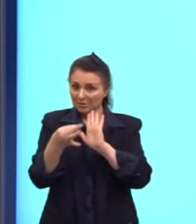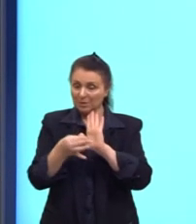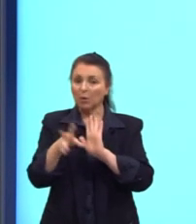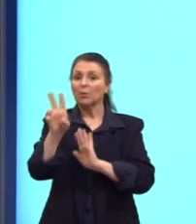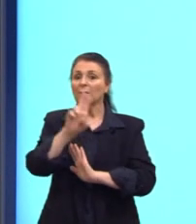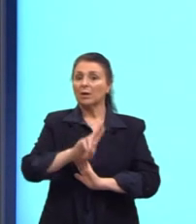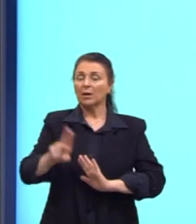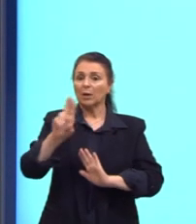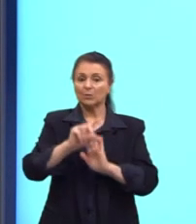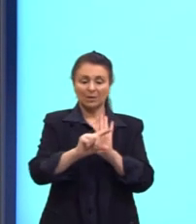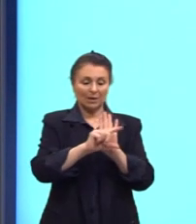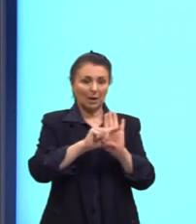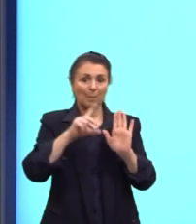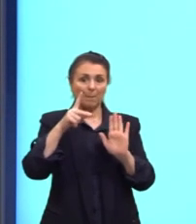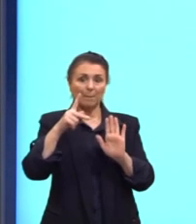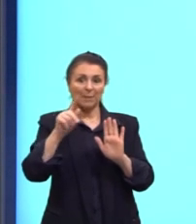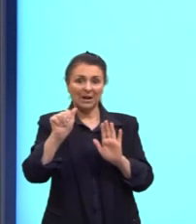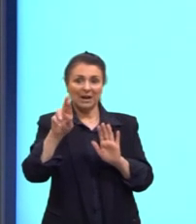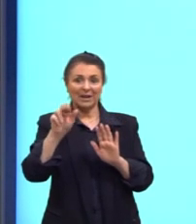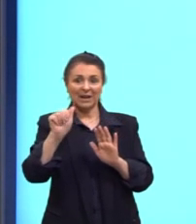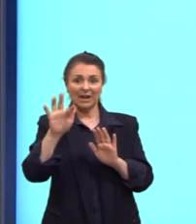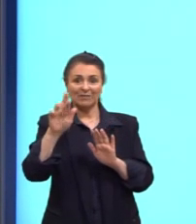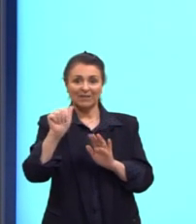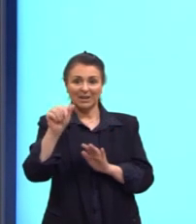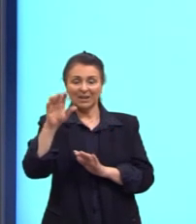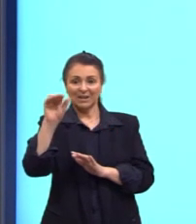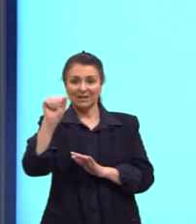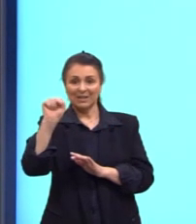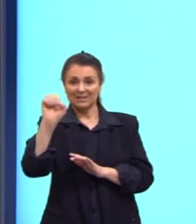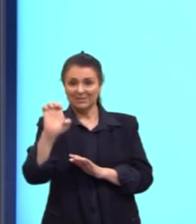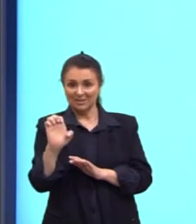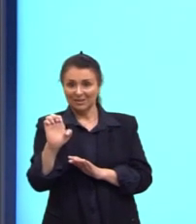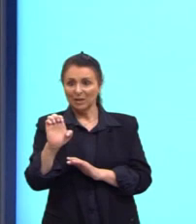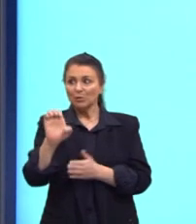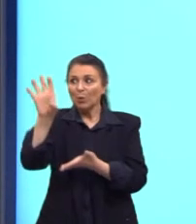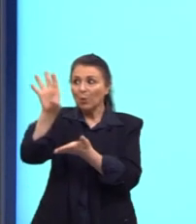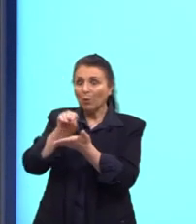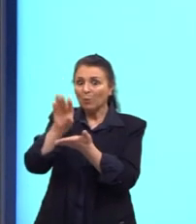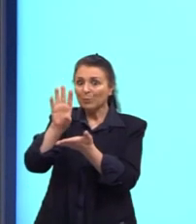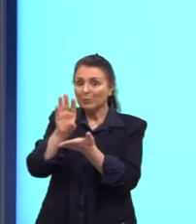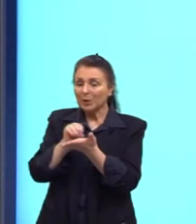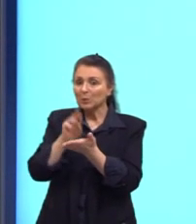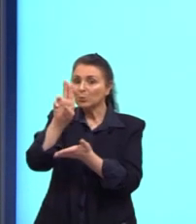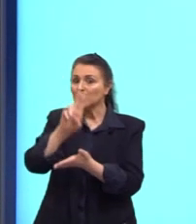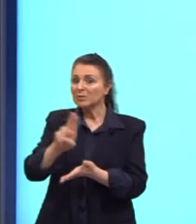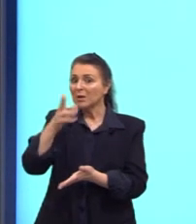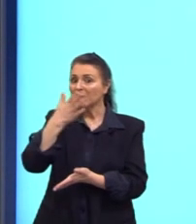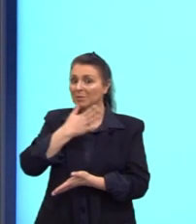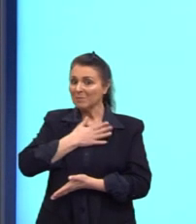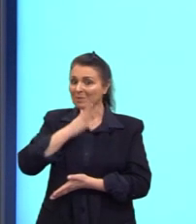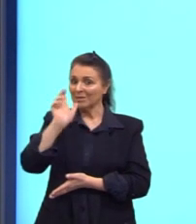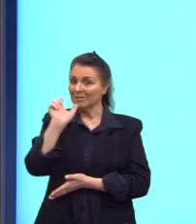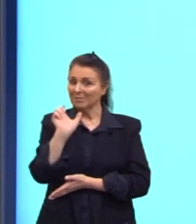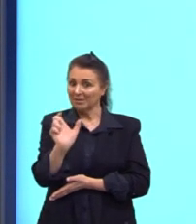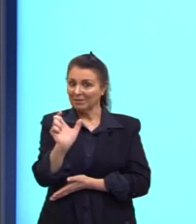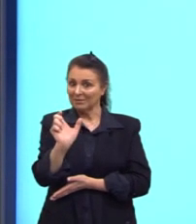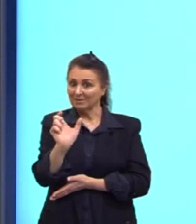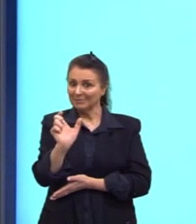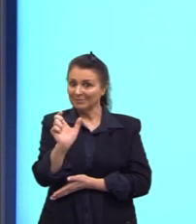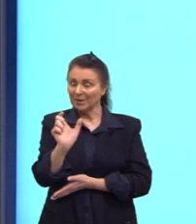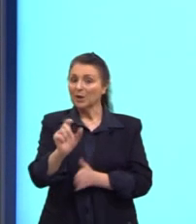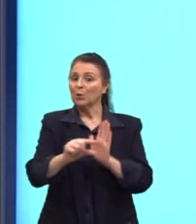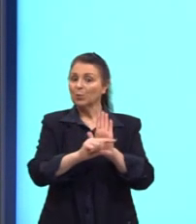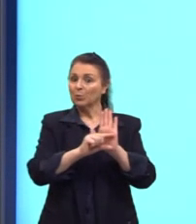paráfrase implícita. Então, ela está parafraseando o historiador Caio Prado Júnior. E através dessa